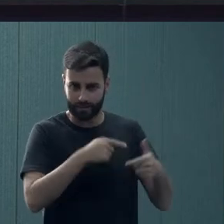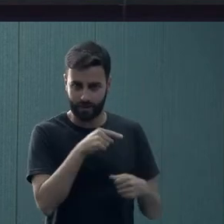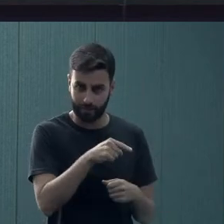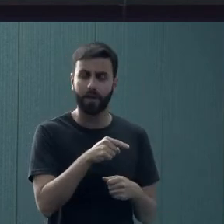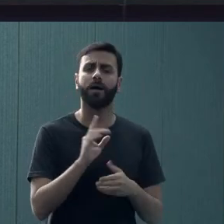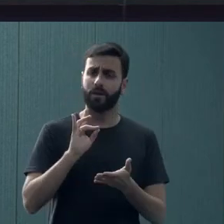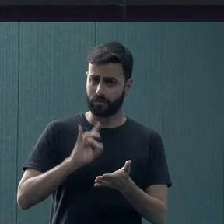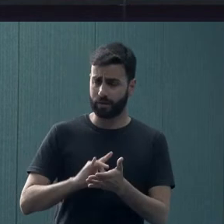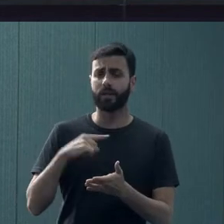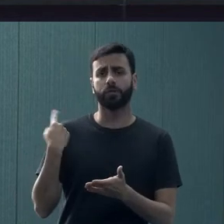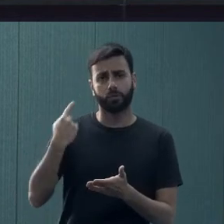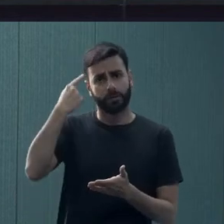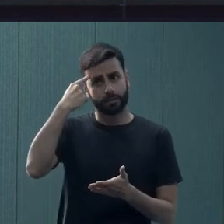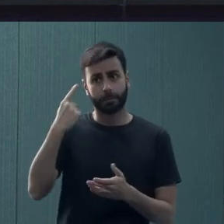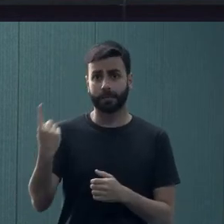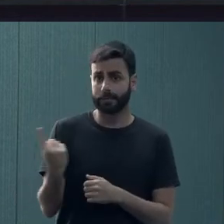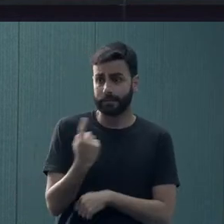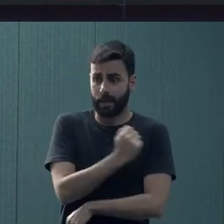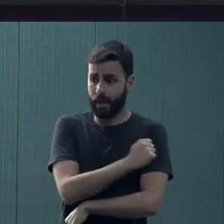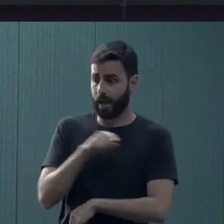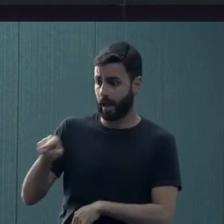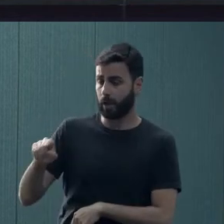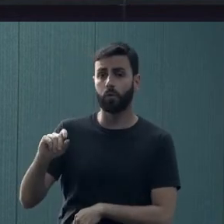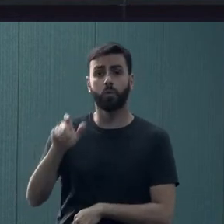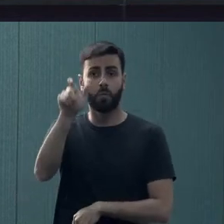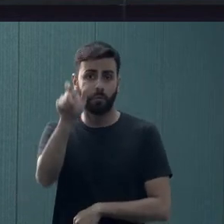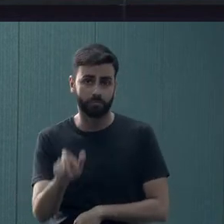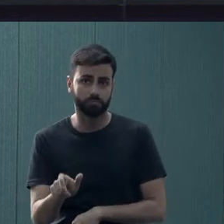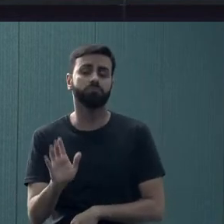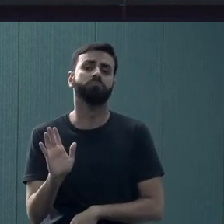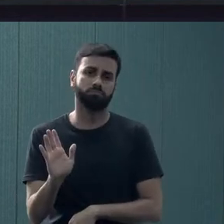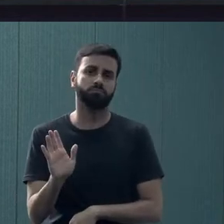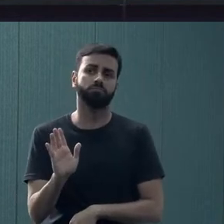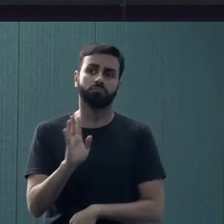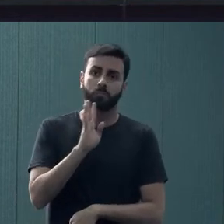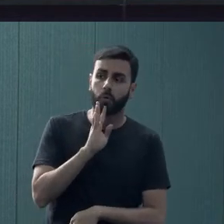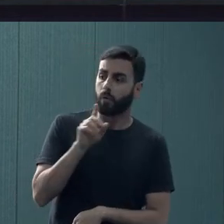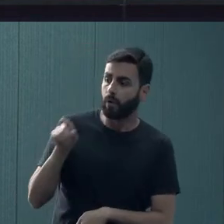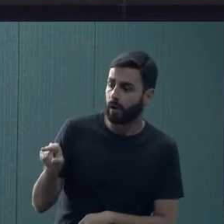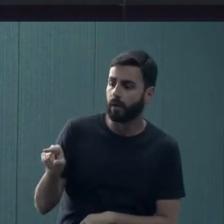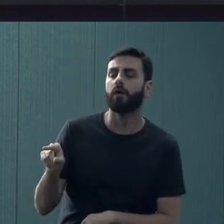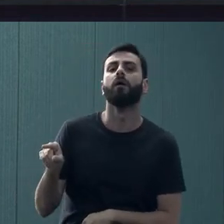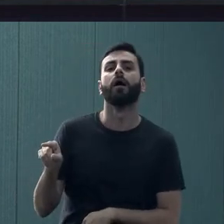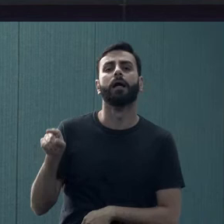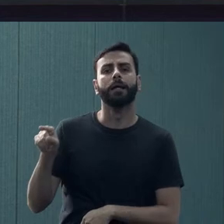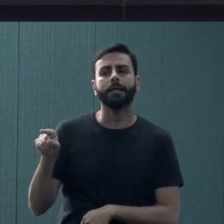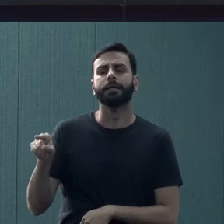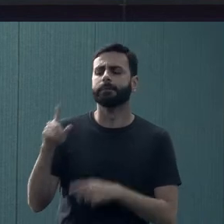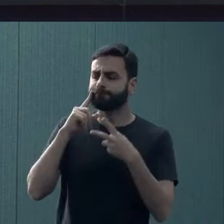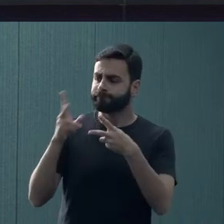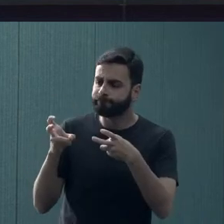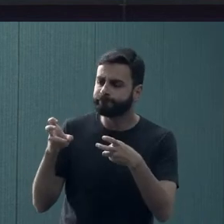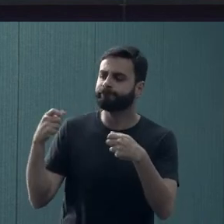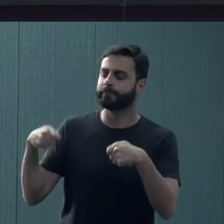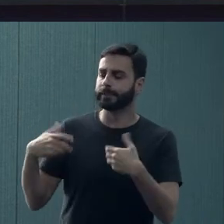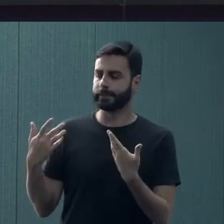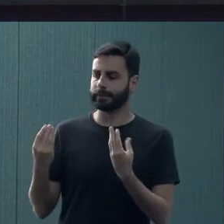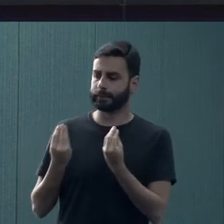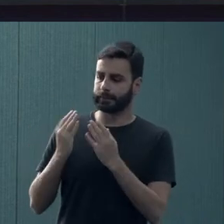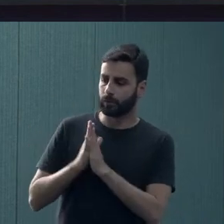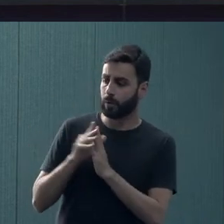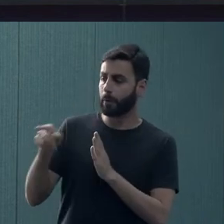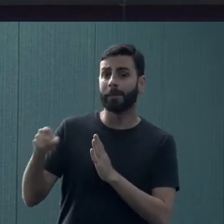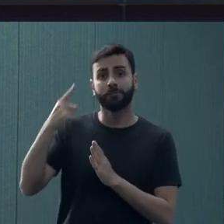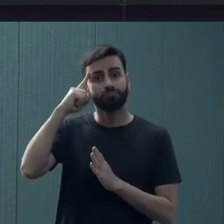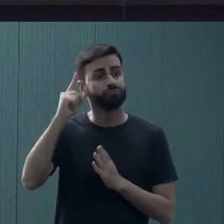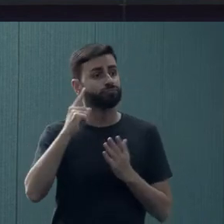realmente às vezes nós temos um estudante ou um colega conhece um estudante que ele observa que precisa de ajuda e